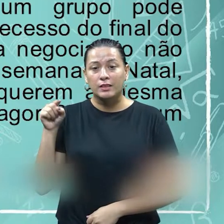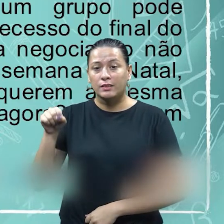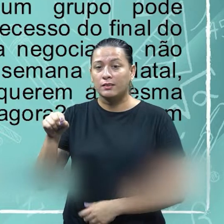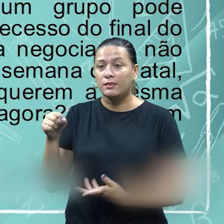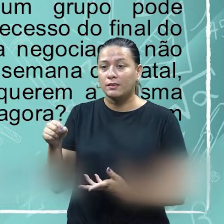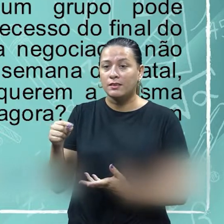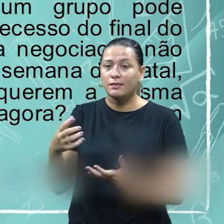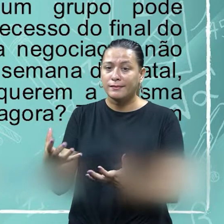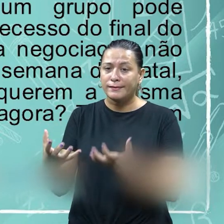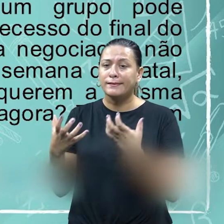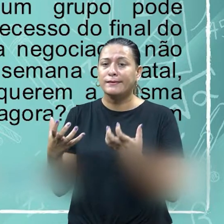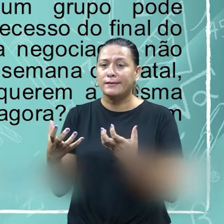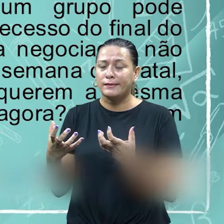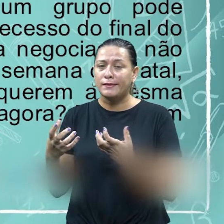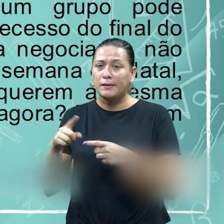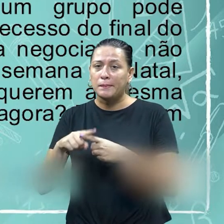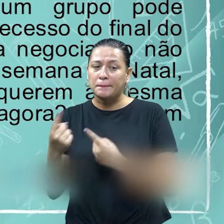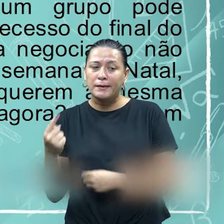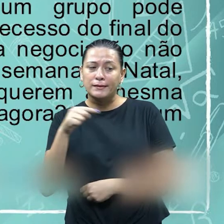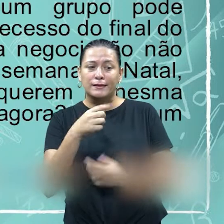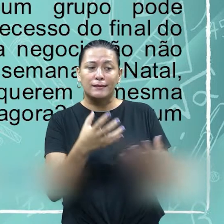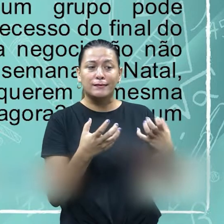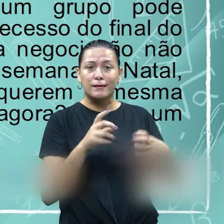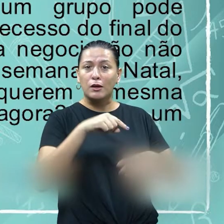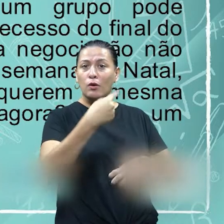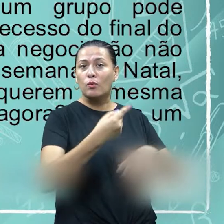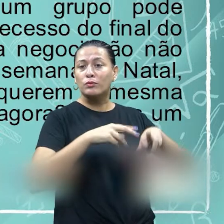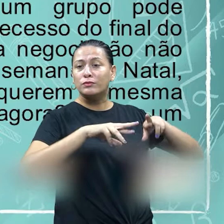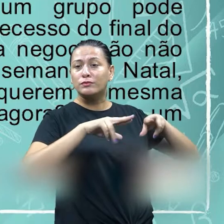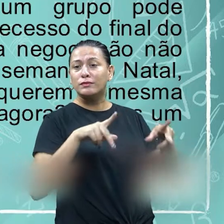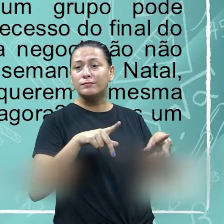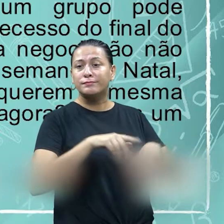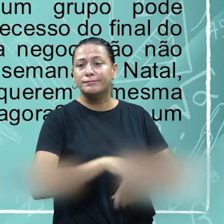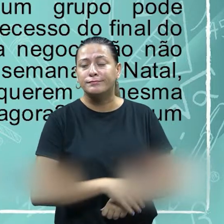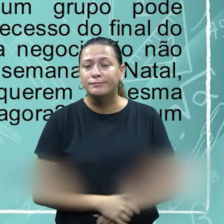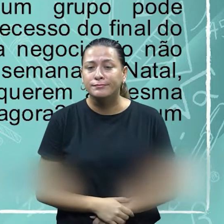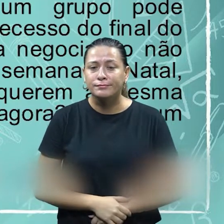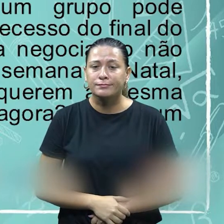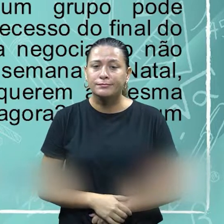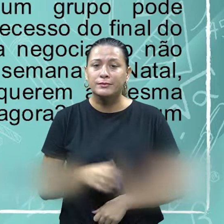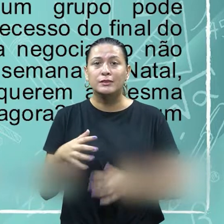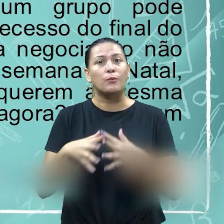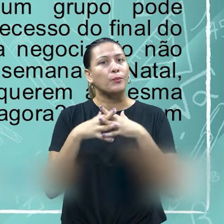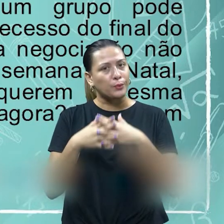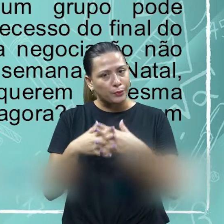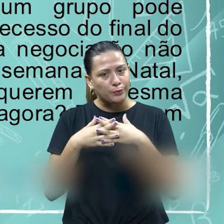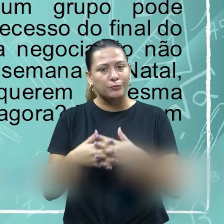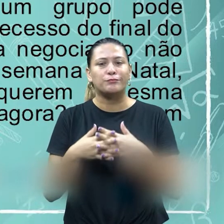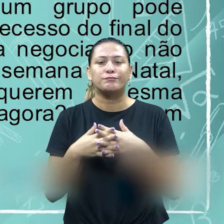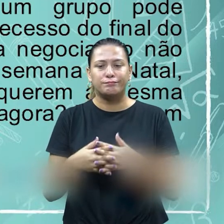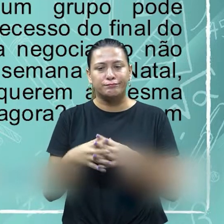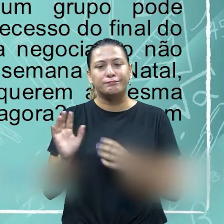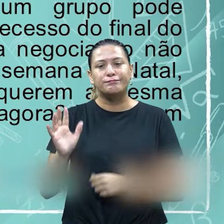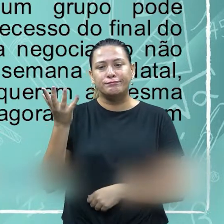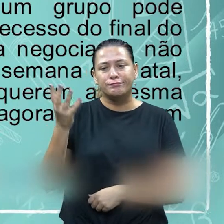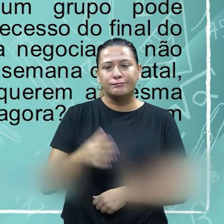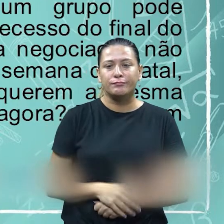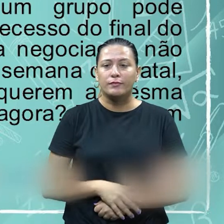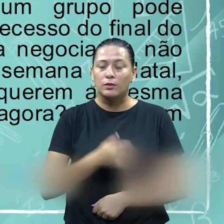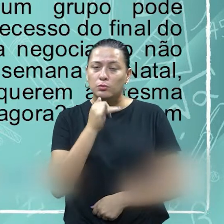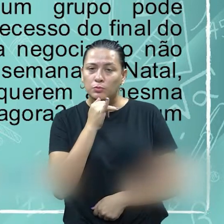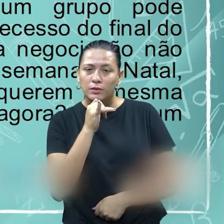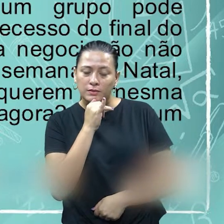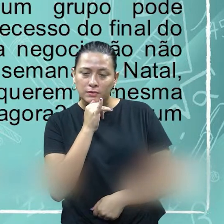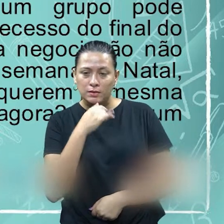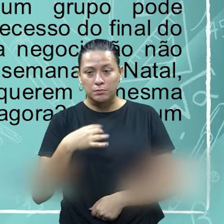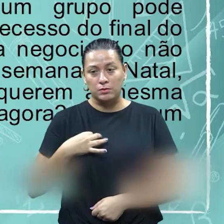Sendo que uma parte ela deseja uma coisa e a outra deseja a outra. E isso é o conflito. No exemplo do